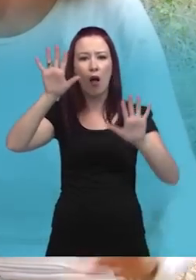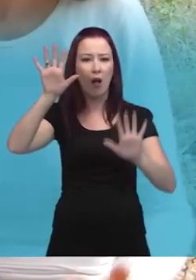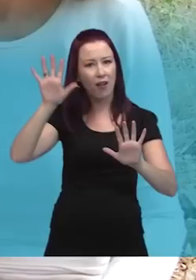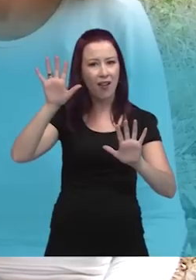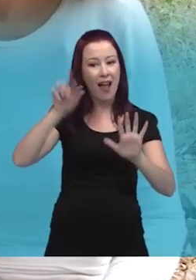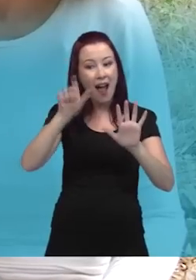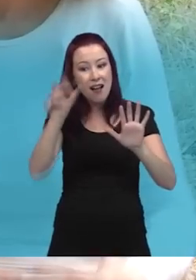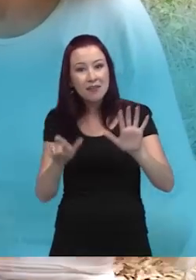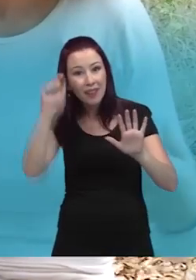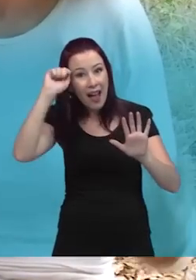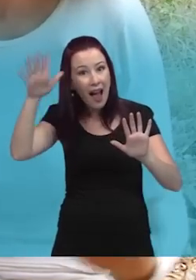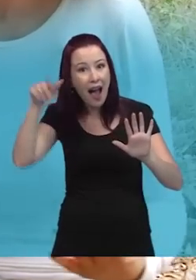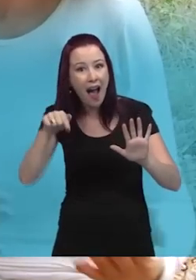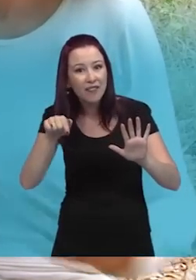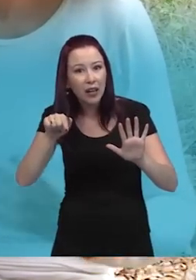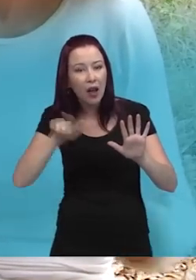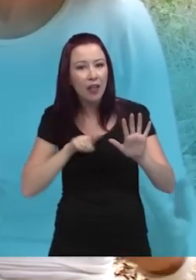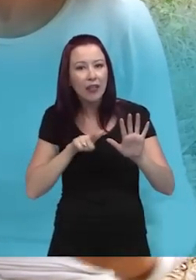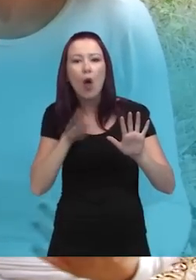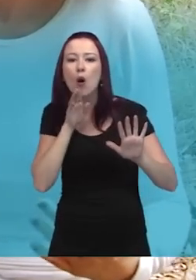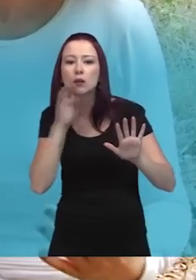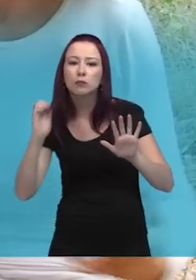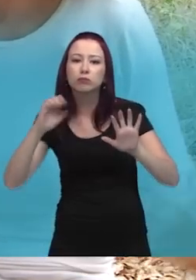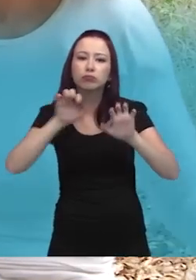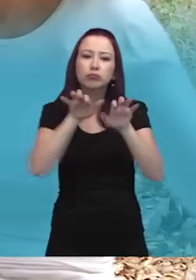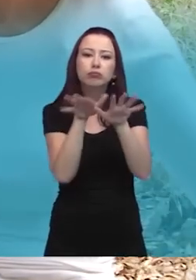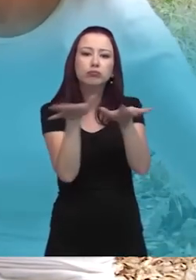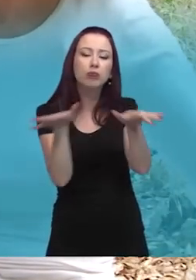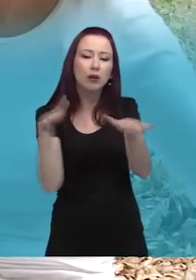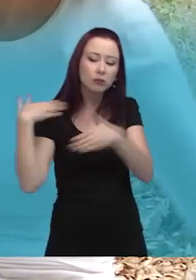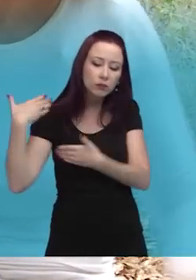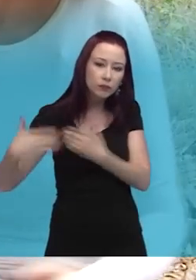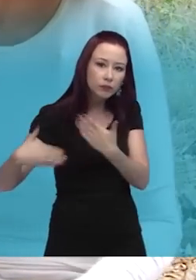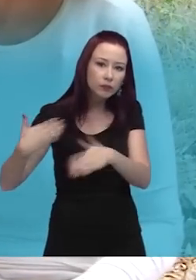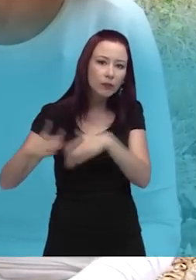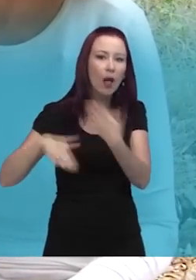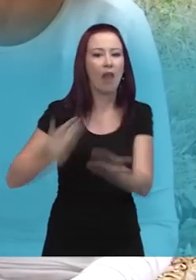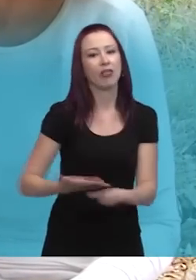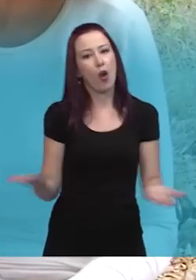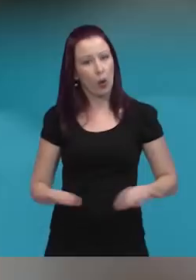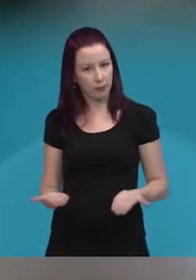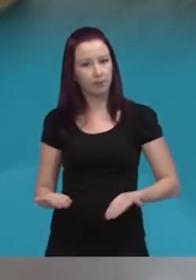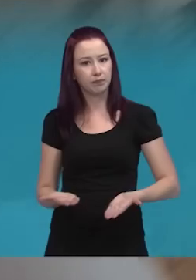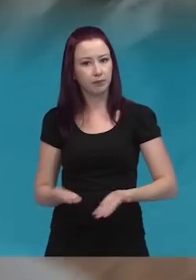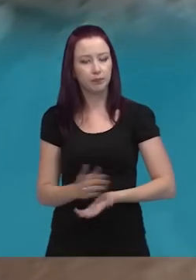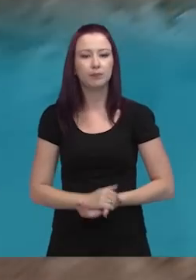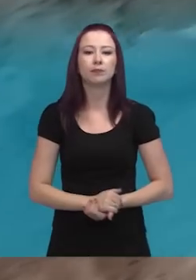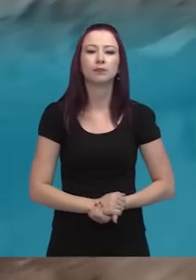adaptaram ao mundo. E esses conhecimentos, de uma forma ou de outra, eles foram passando e chegando até os habitantes atuais.